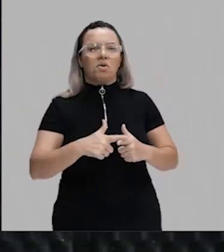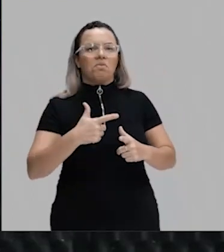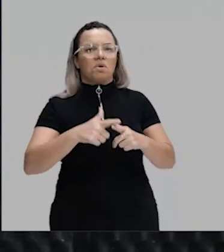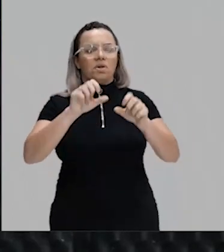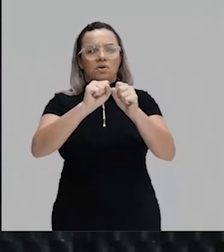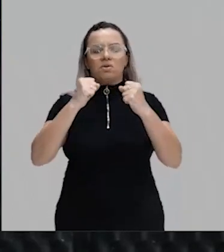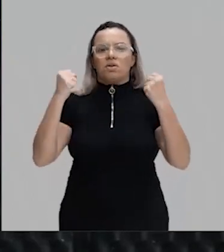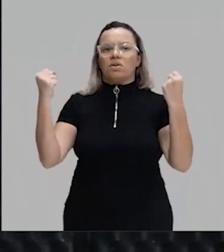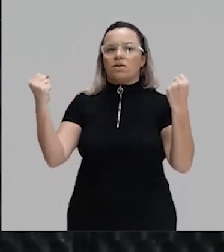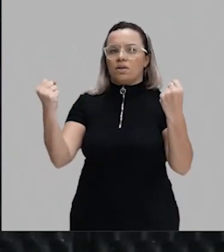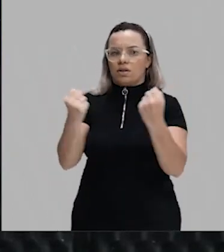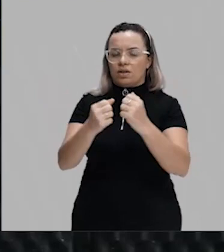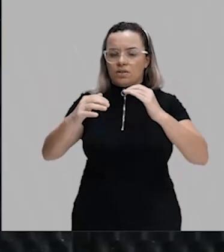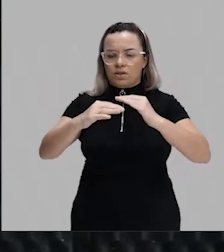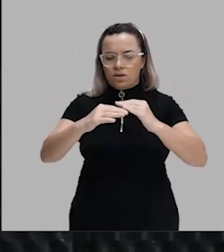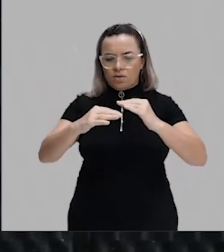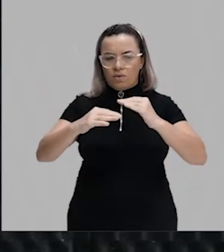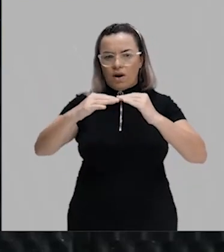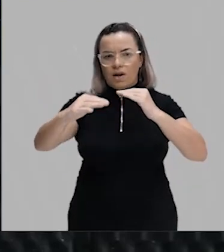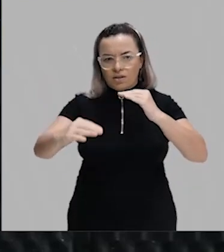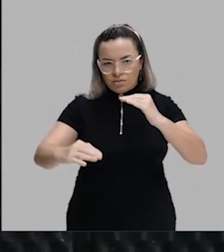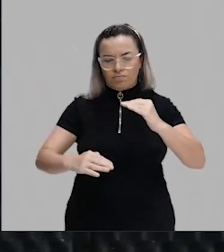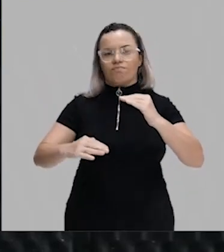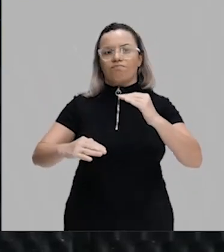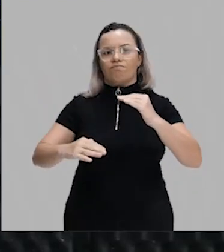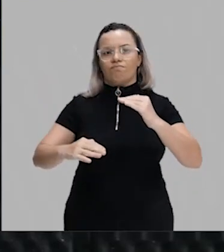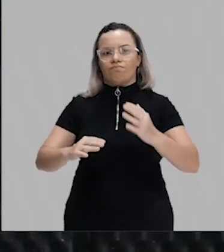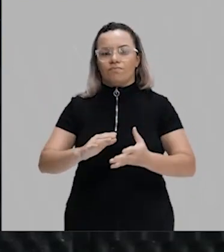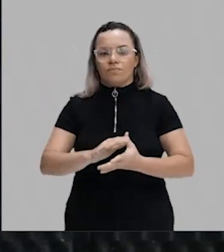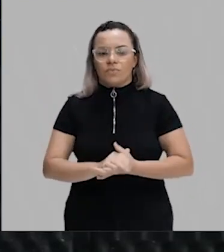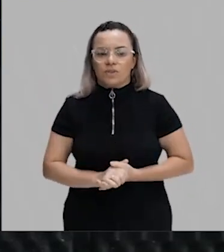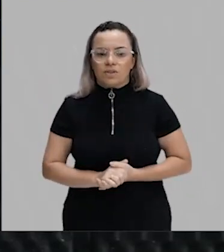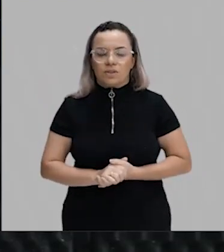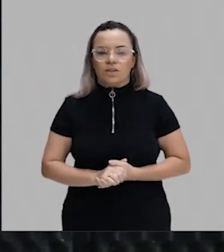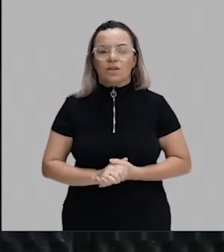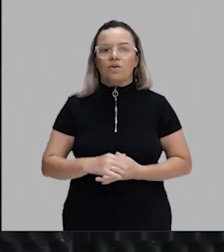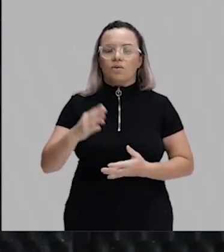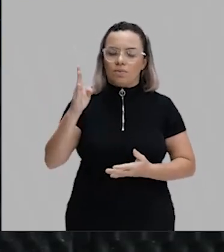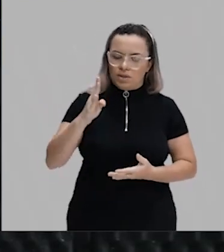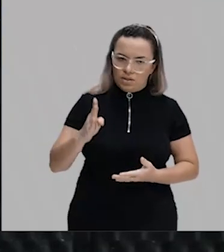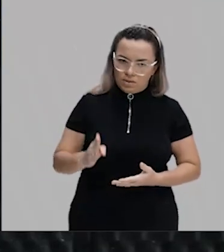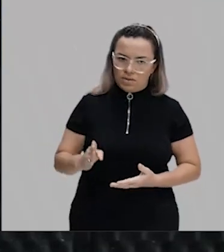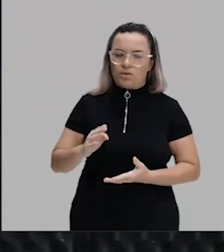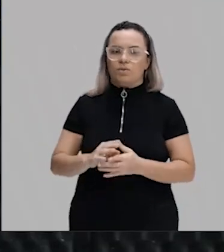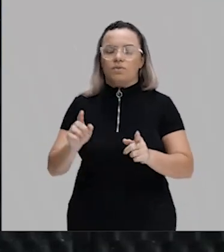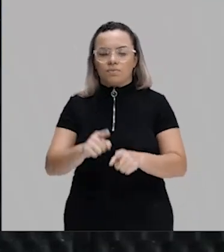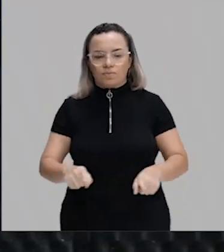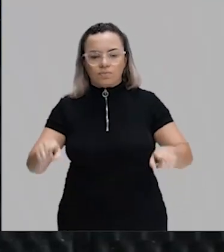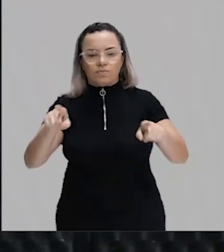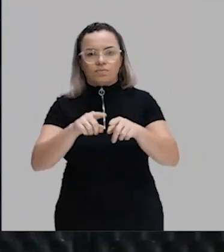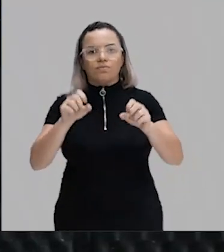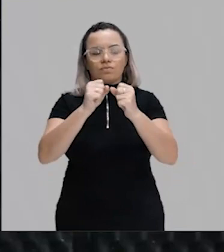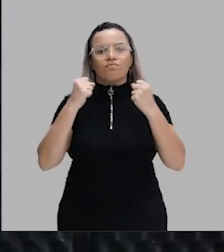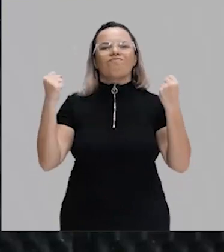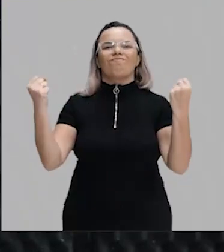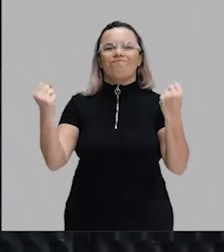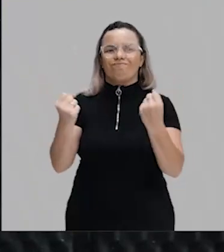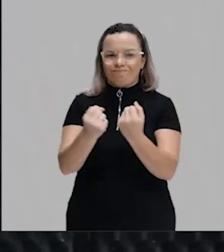O Brasil também é uma economia muito forte, movimento é grande capital, mas tem ainda problemas sociais na sua infraestrutura.